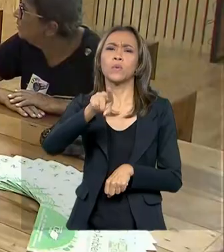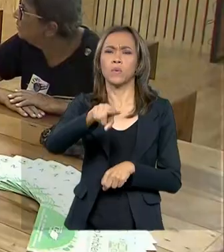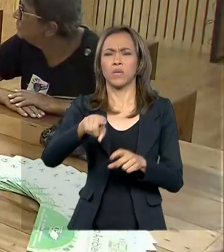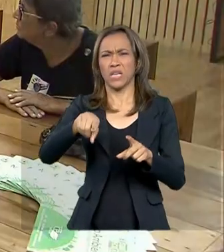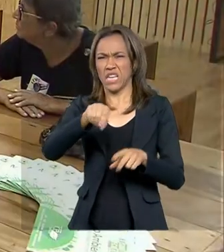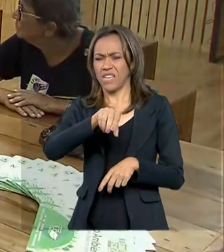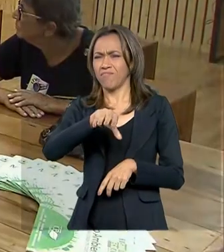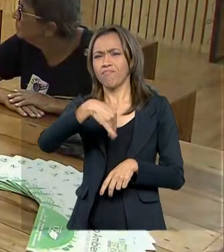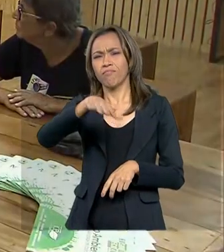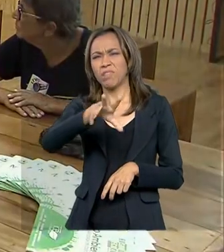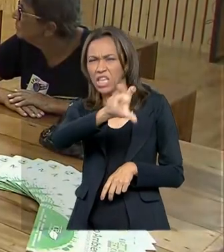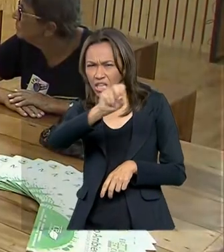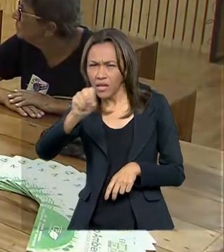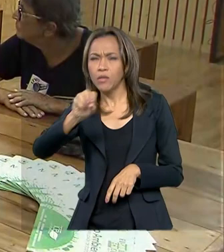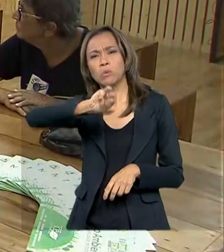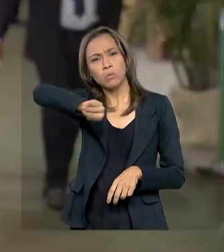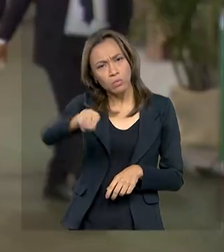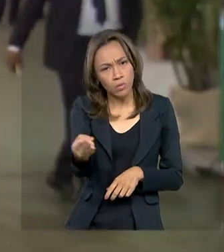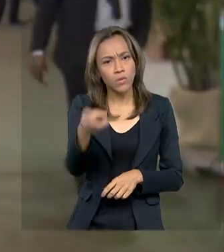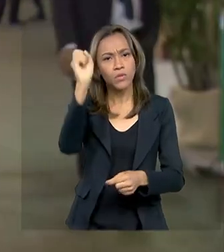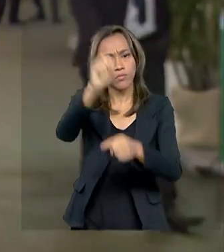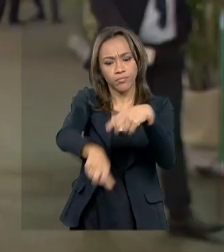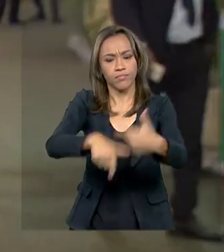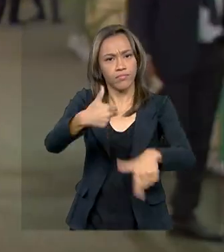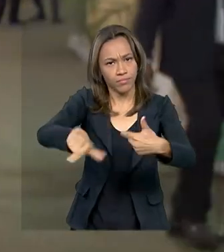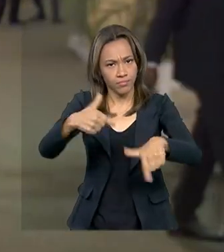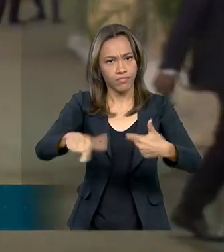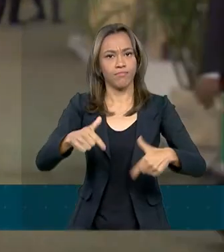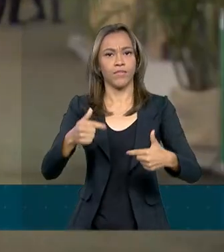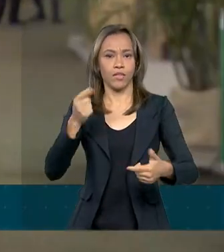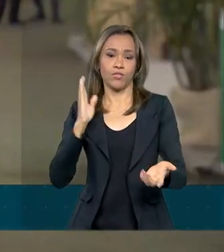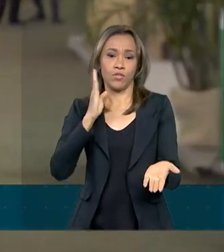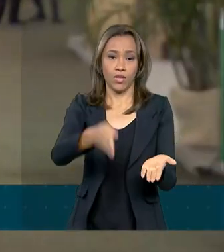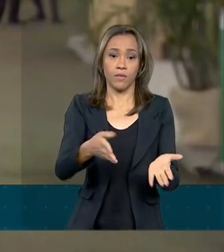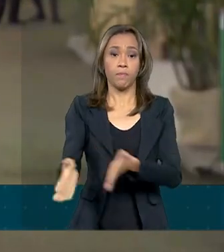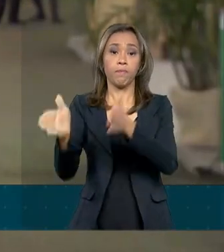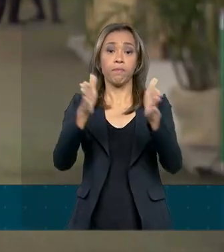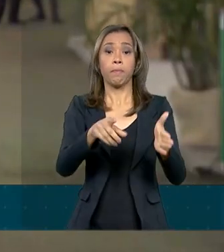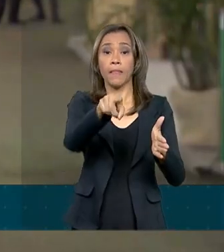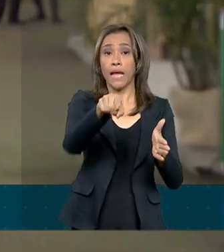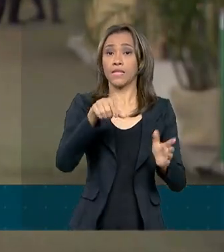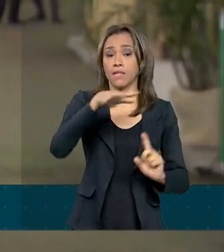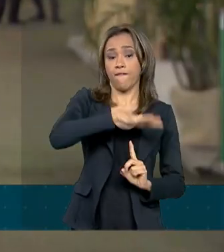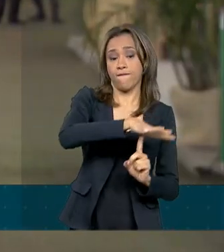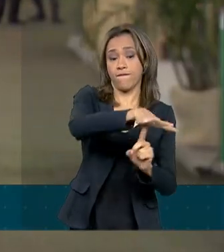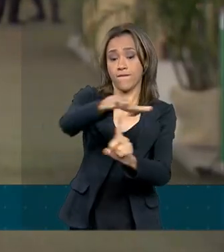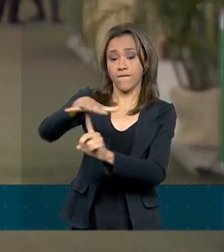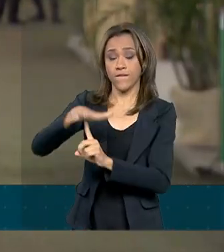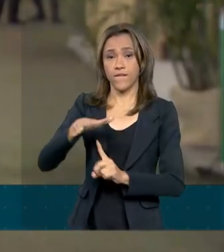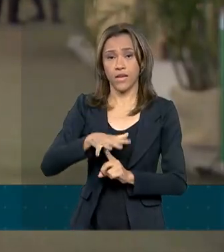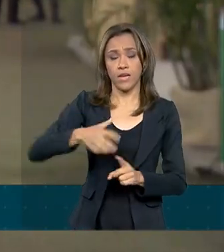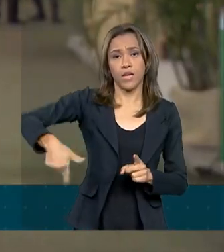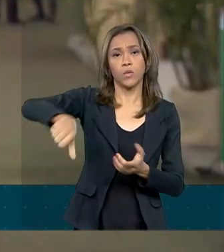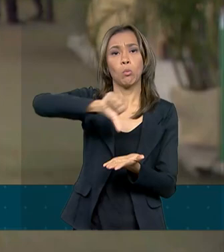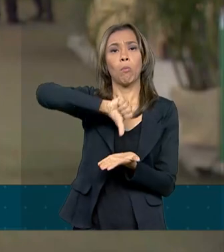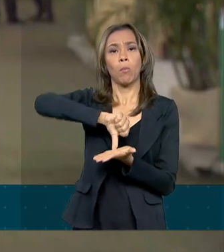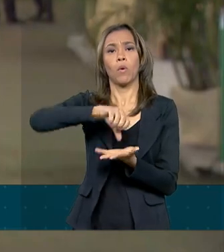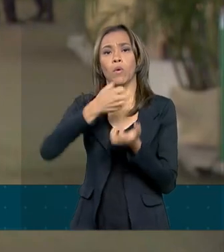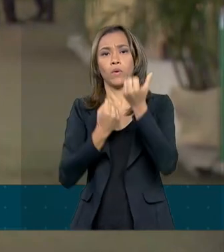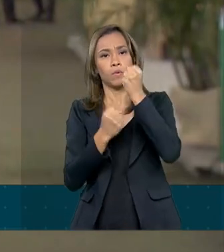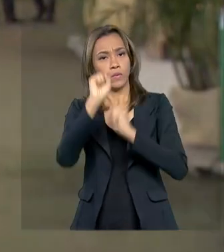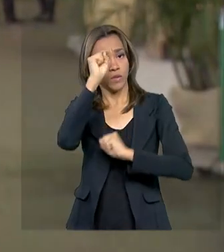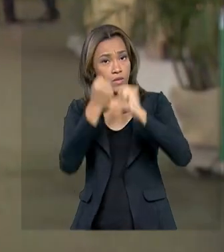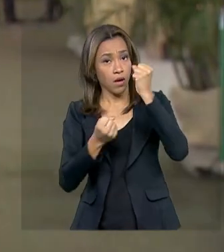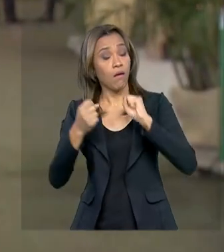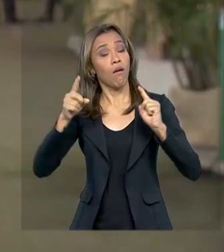empregos diretos e indiretos. A primeira feira de sustentabilidade do Polo Industrial veio reafirmar